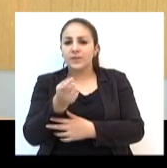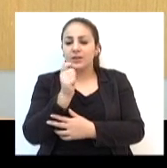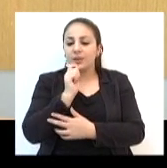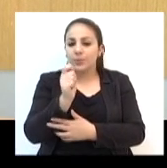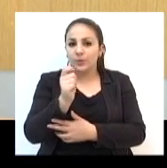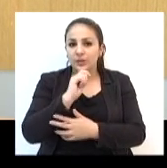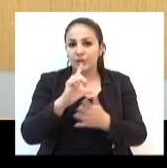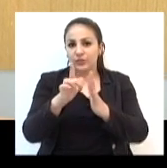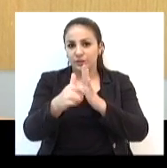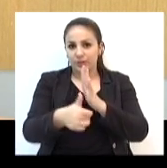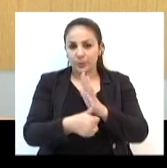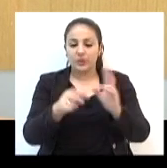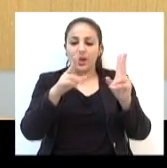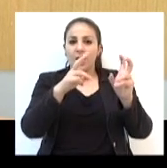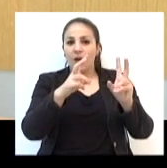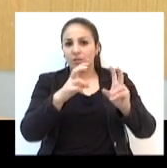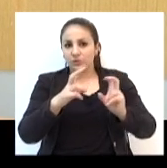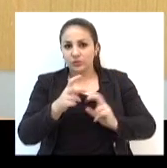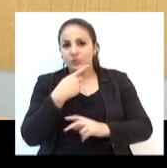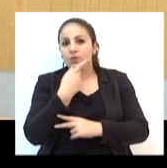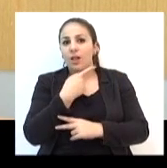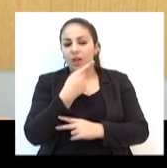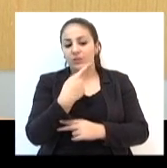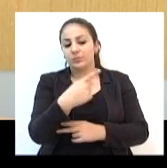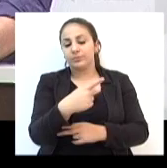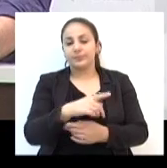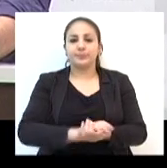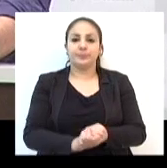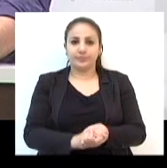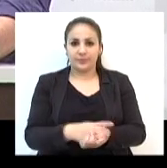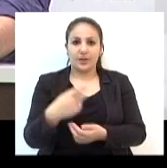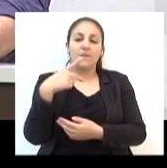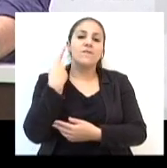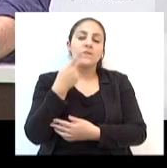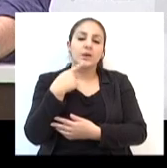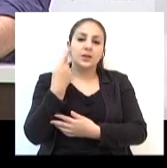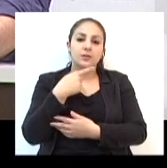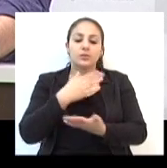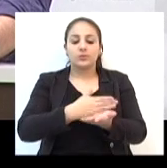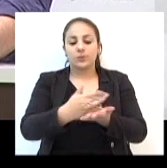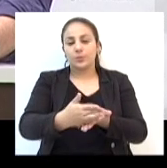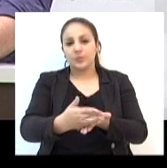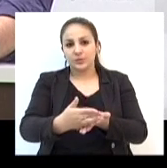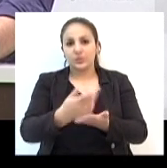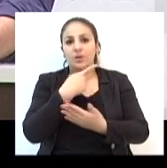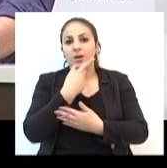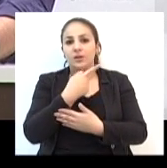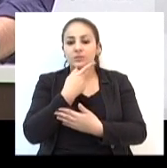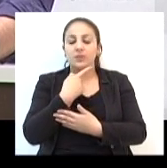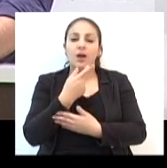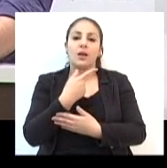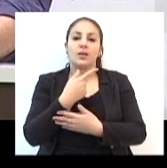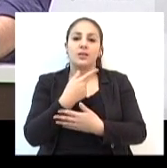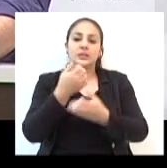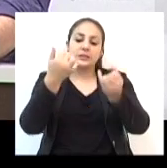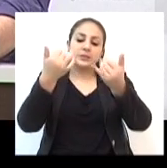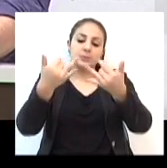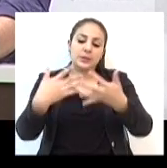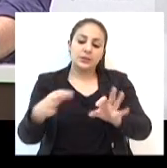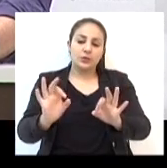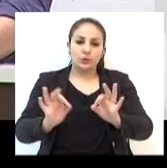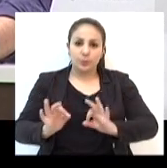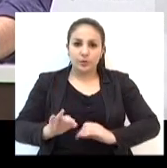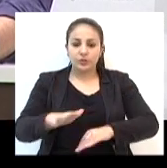reportagem a seguir os assuntos abordados por ele. O parlamentar iniciou o seu pronunciamento falando sobre o